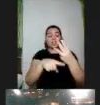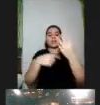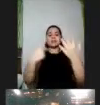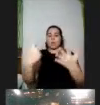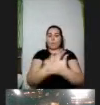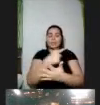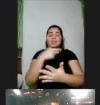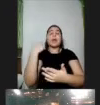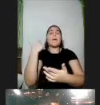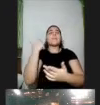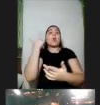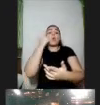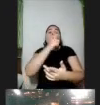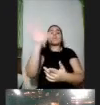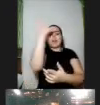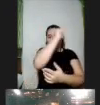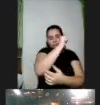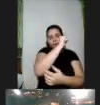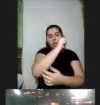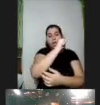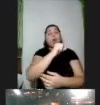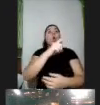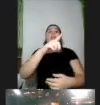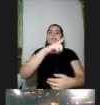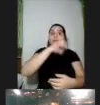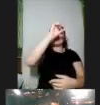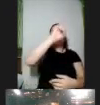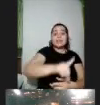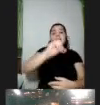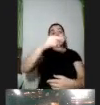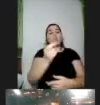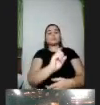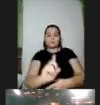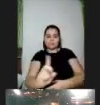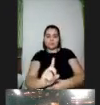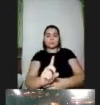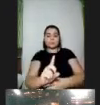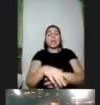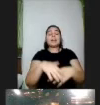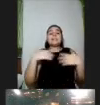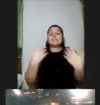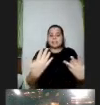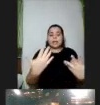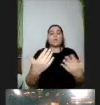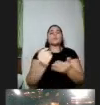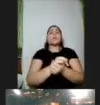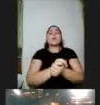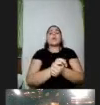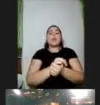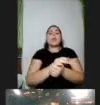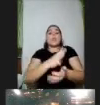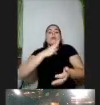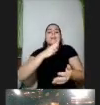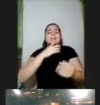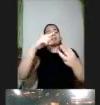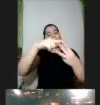qualquer pessoa com ou sem deficiência e aí é por isso que em cima dessas três do desenho do reconhecimento